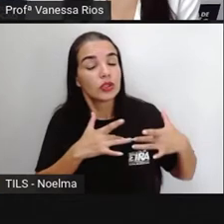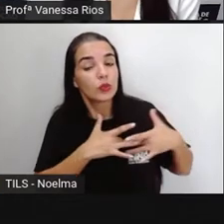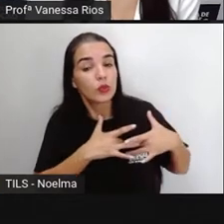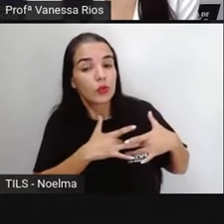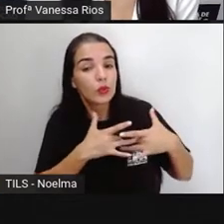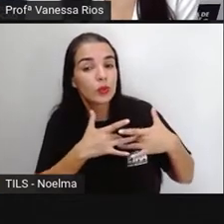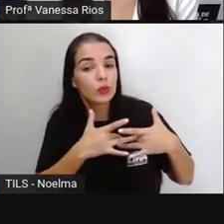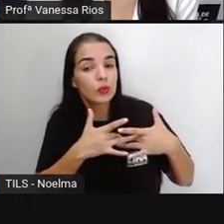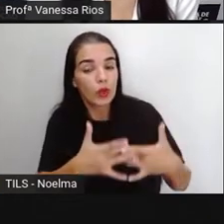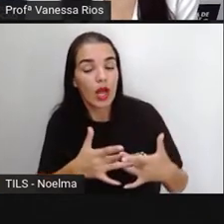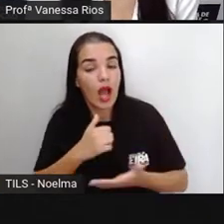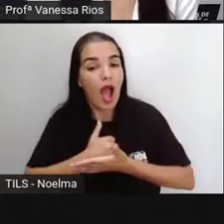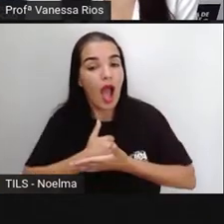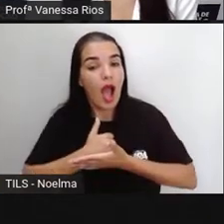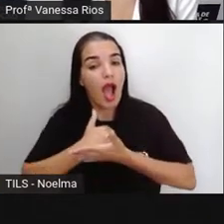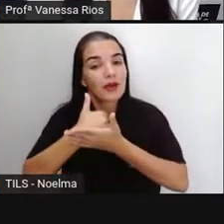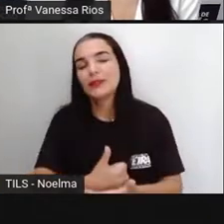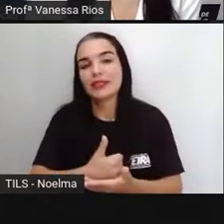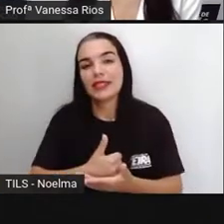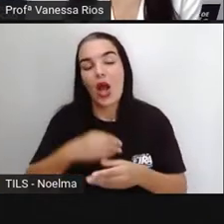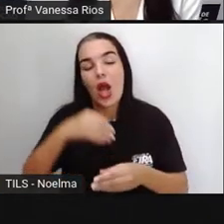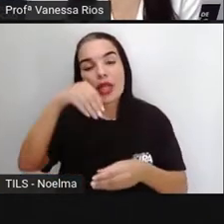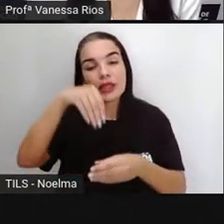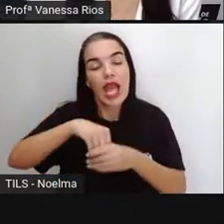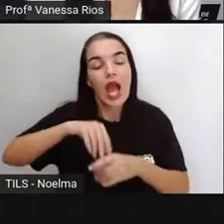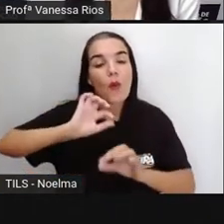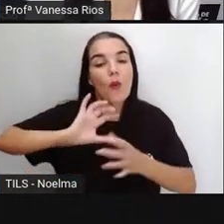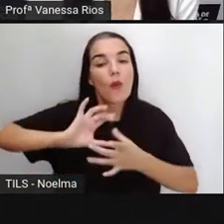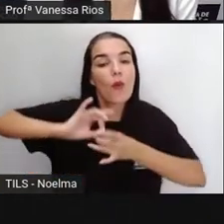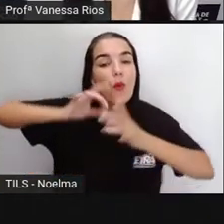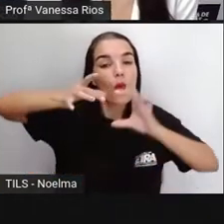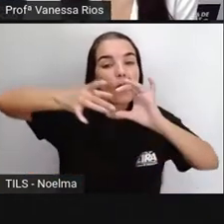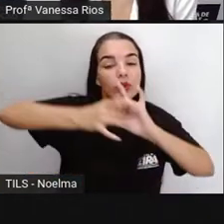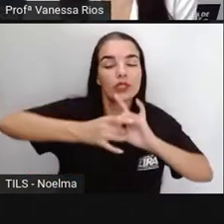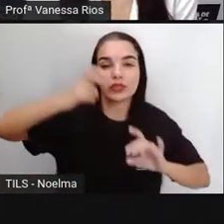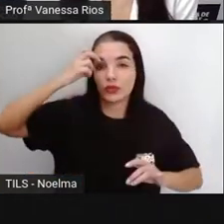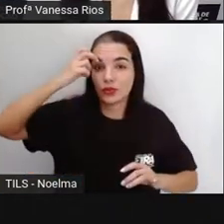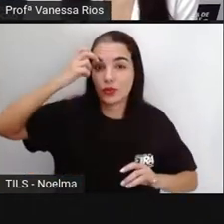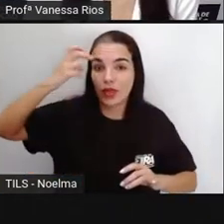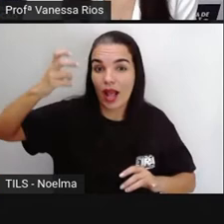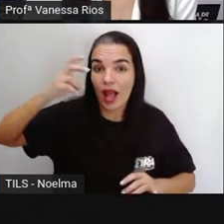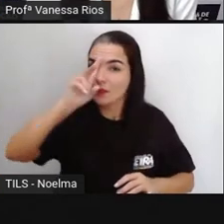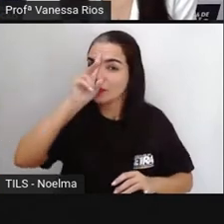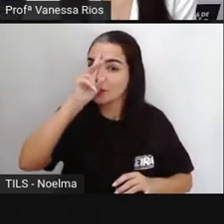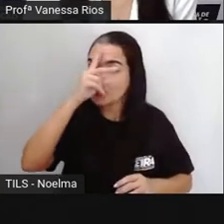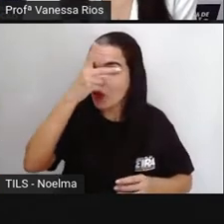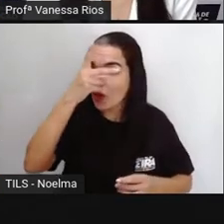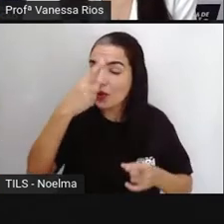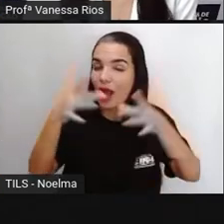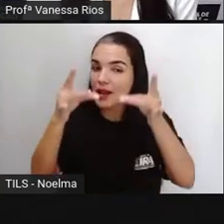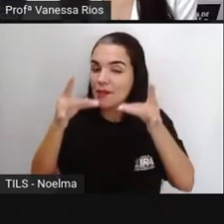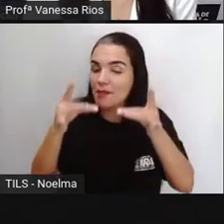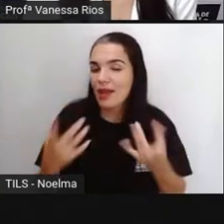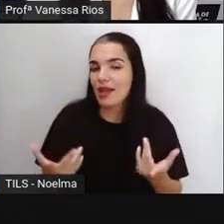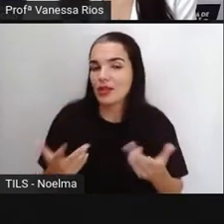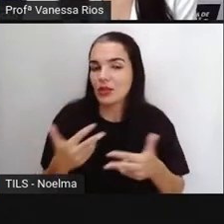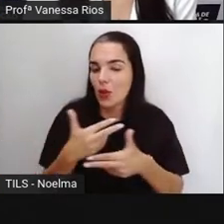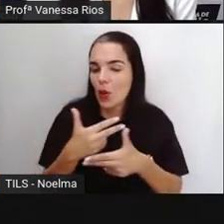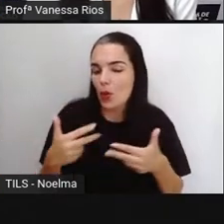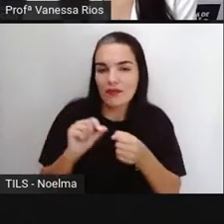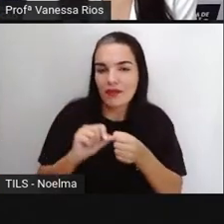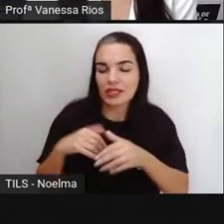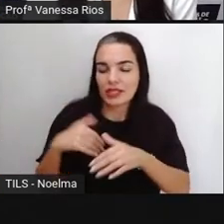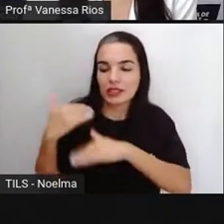dentro desse contexto histórico, dentro desse contexto cultural, porque são elementos, são elementos, ações desenvolvidas